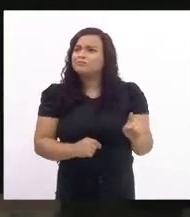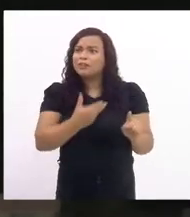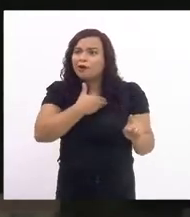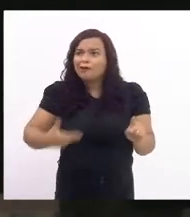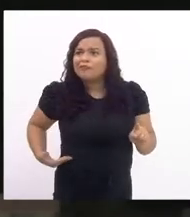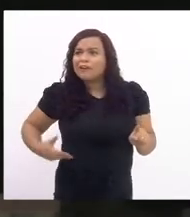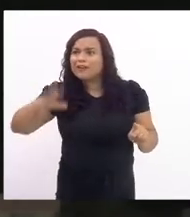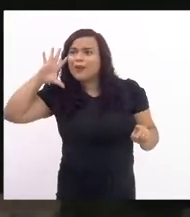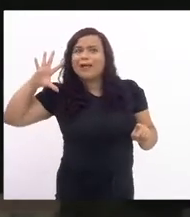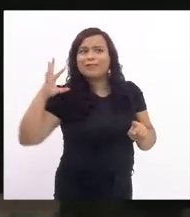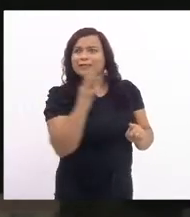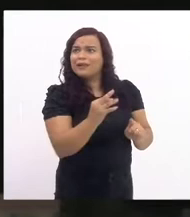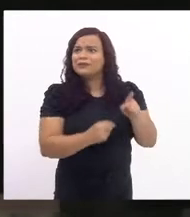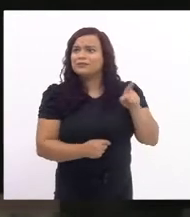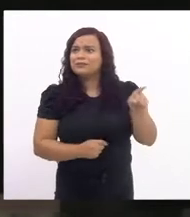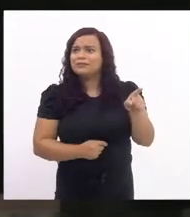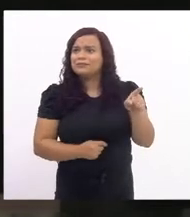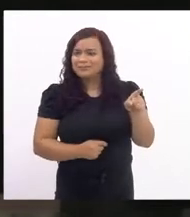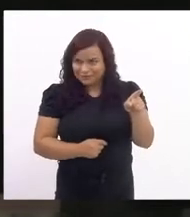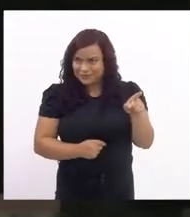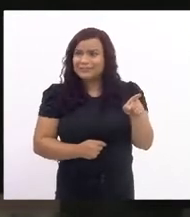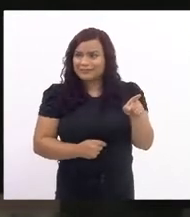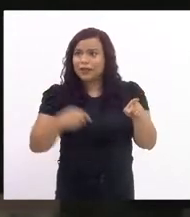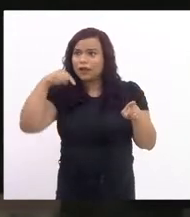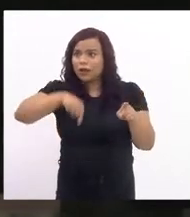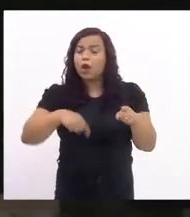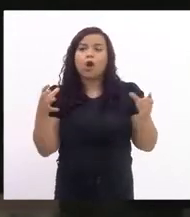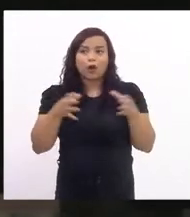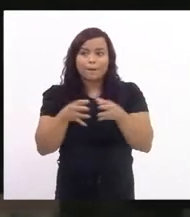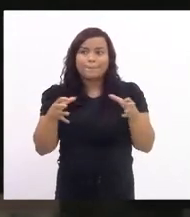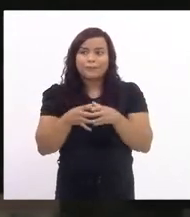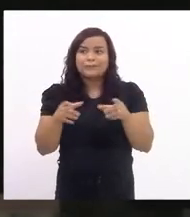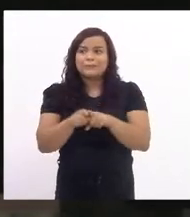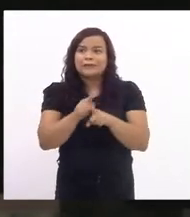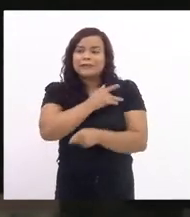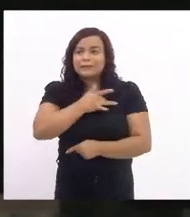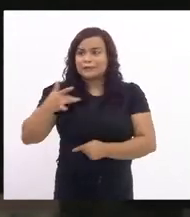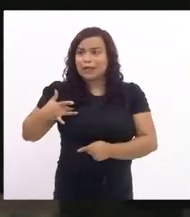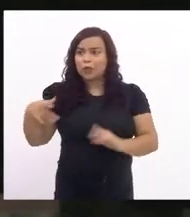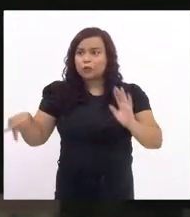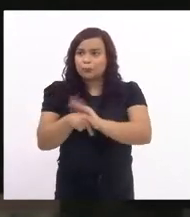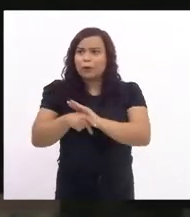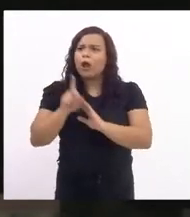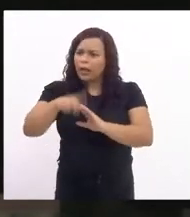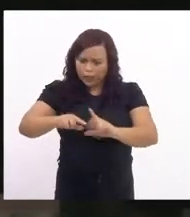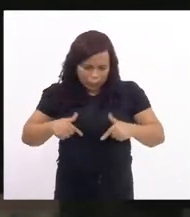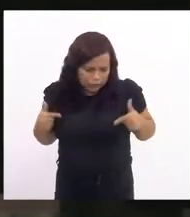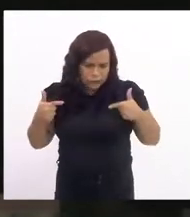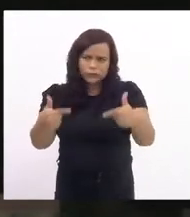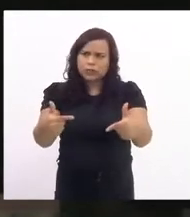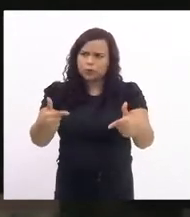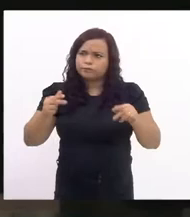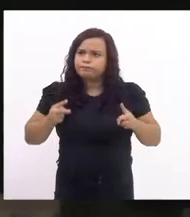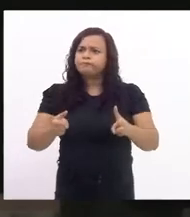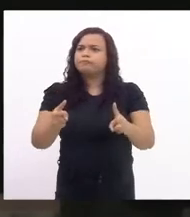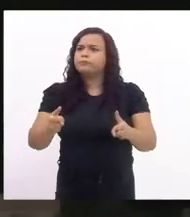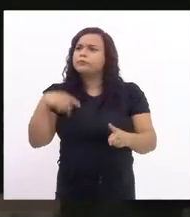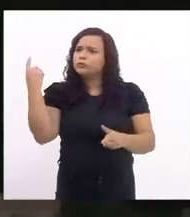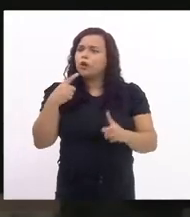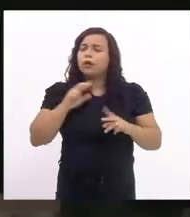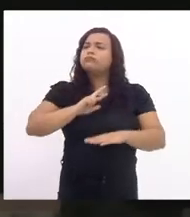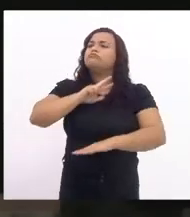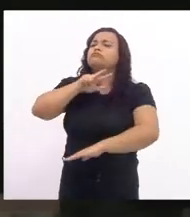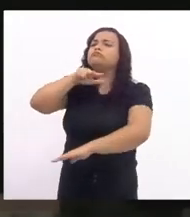governo chamar atenção da nossa comissão de saúde que é tão atuante para que a gente vá lá